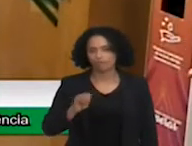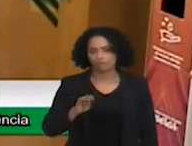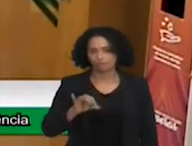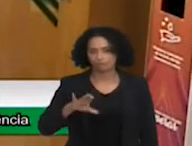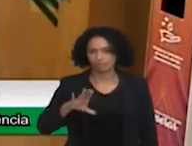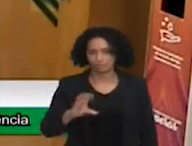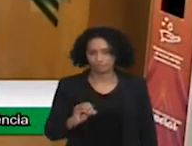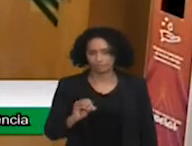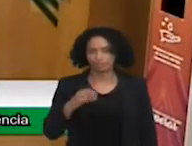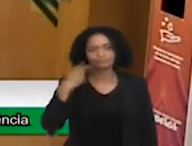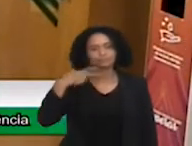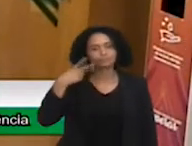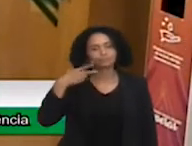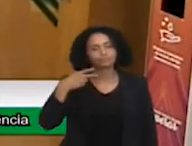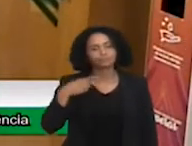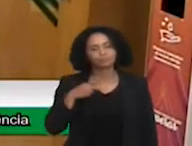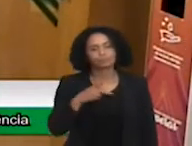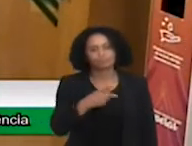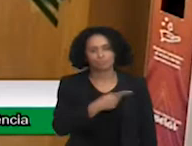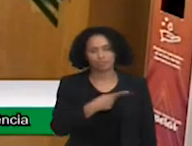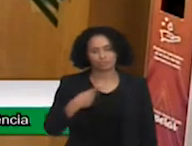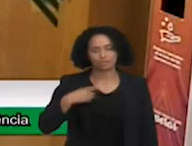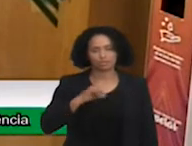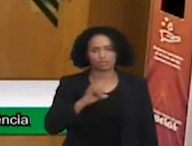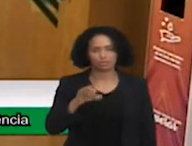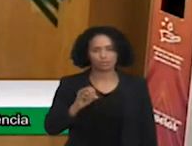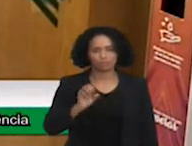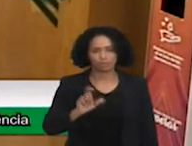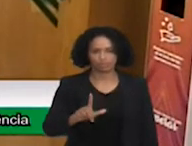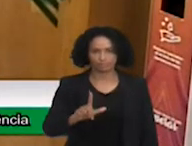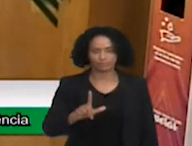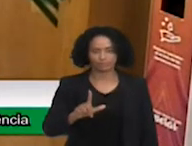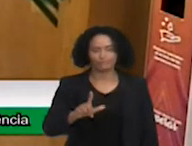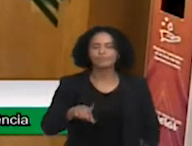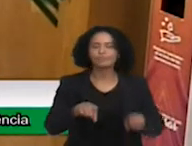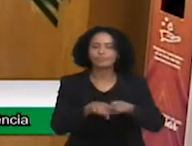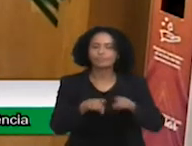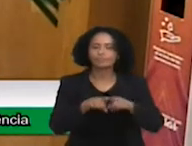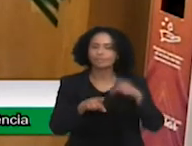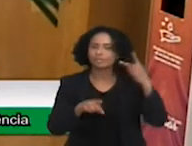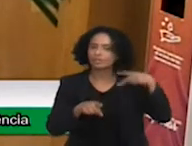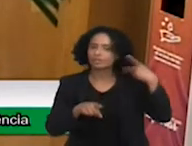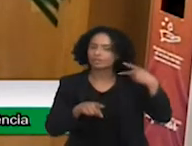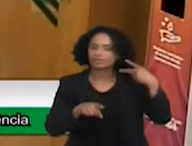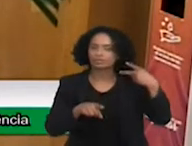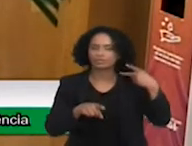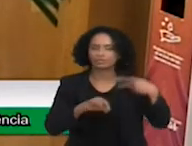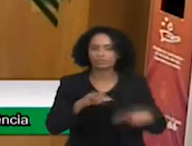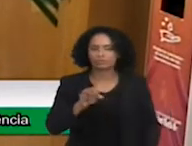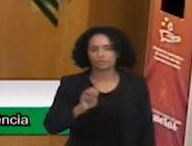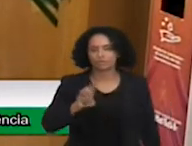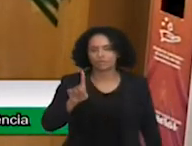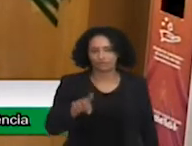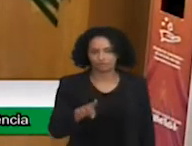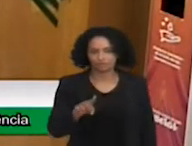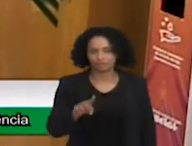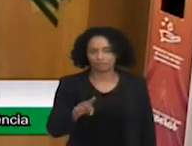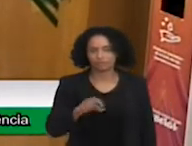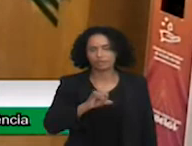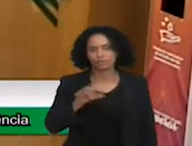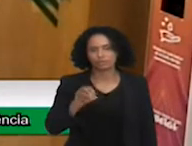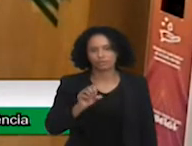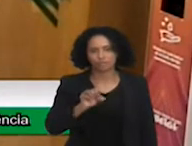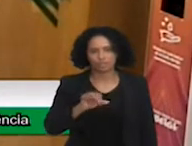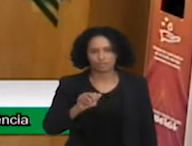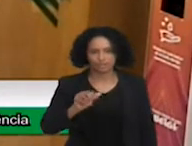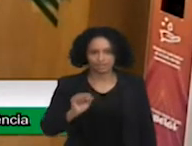vereador Pastor Joel Nunes, vereador José Carlos Santa Maria, vereador Josias da Juco,